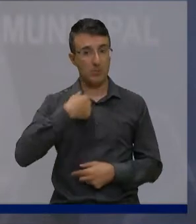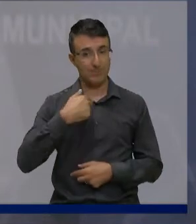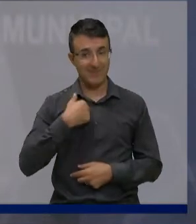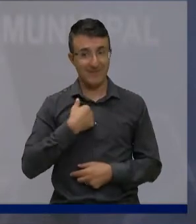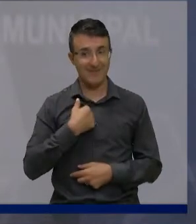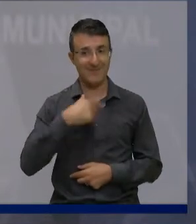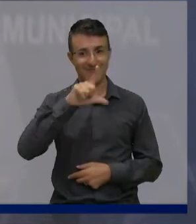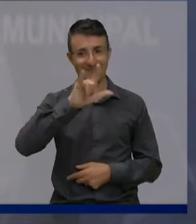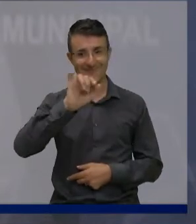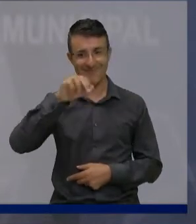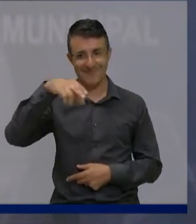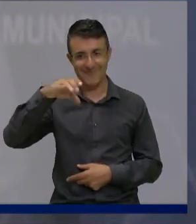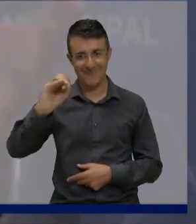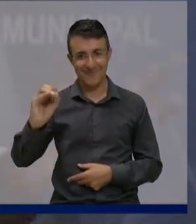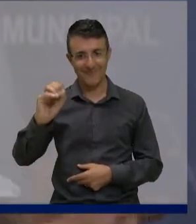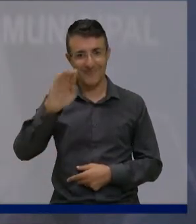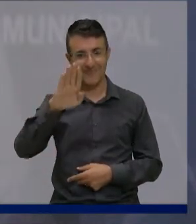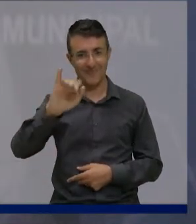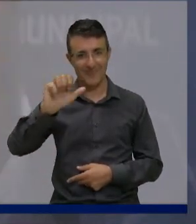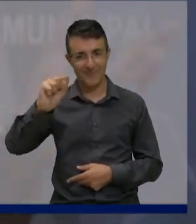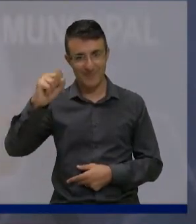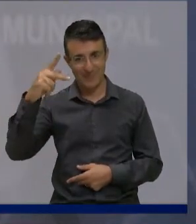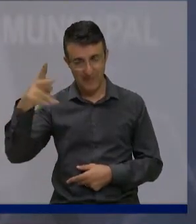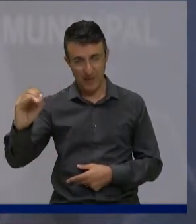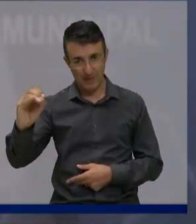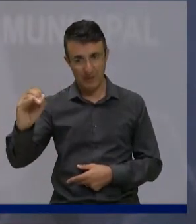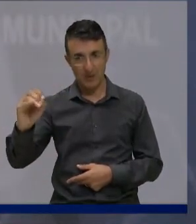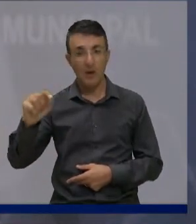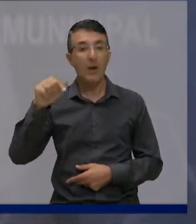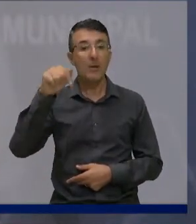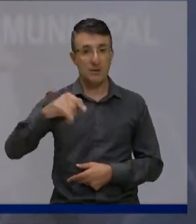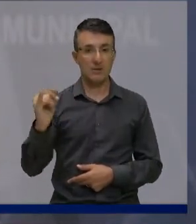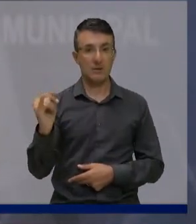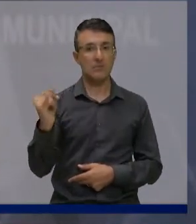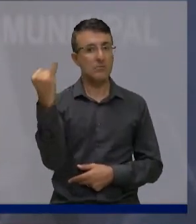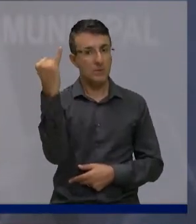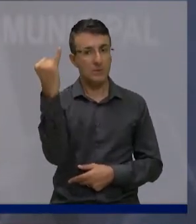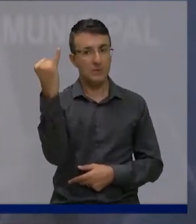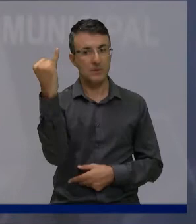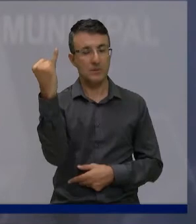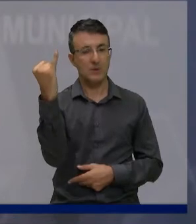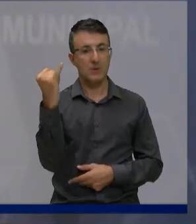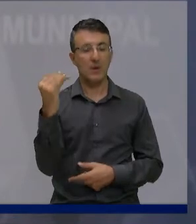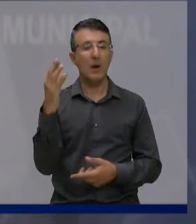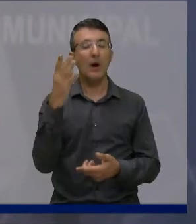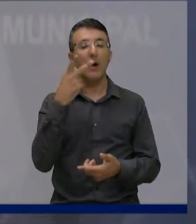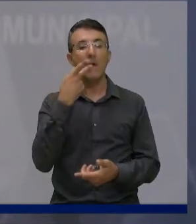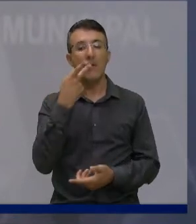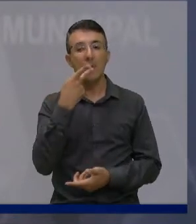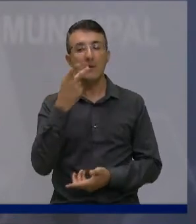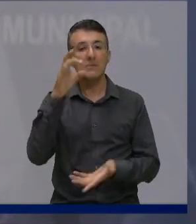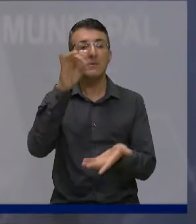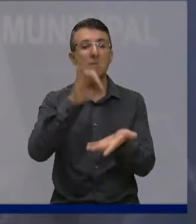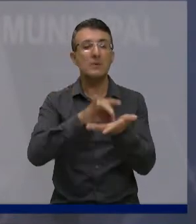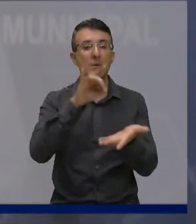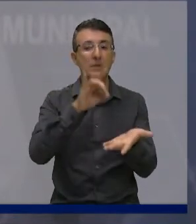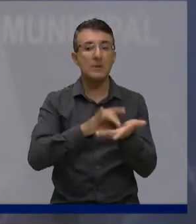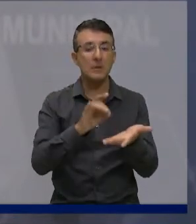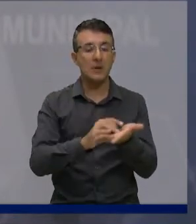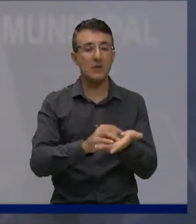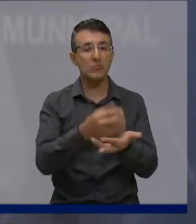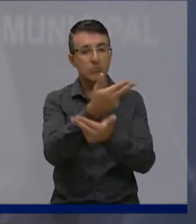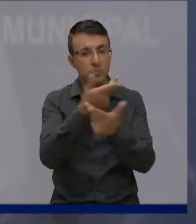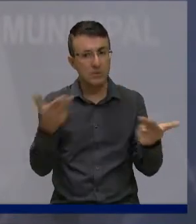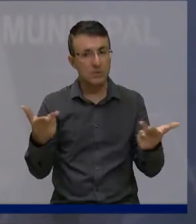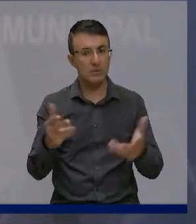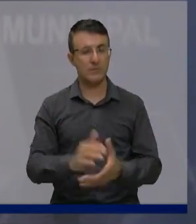aqui colocado a verdade sobre os fatos e sempre a verdade ela prevalece. Então eu quero aqui agradecer as